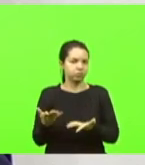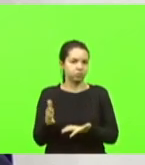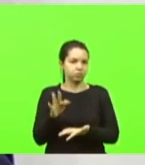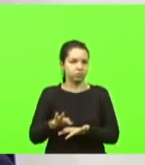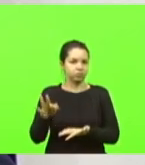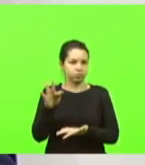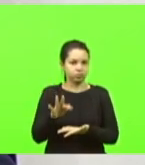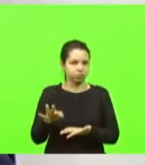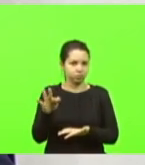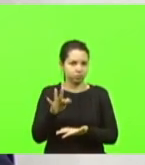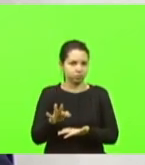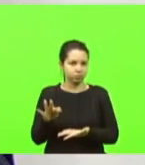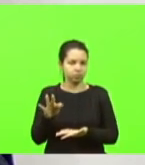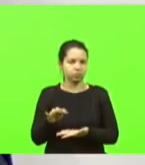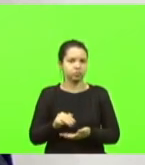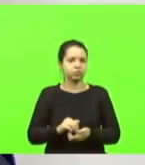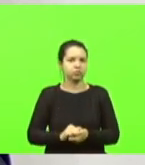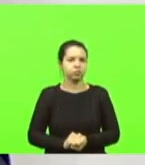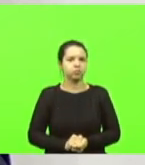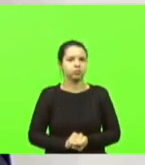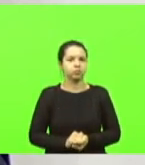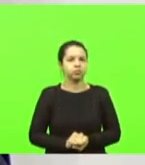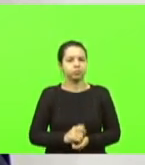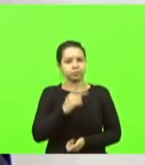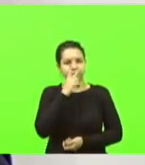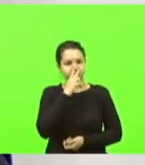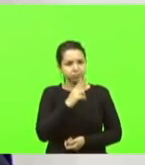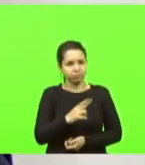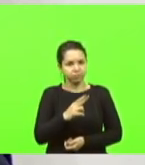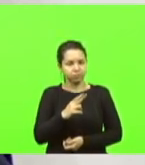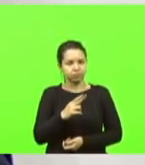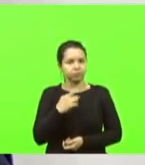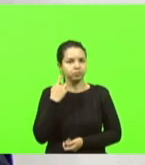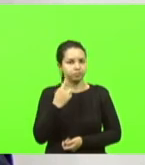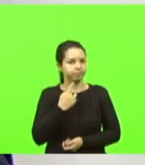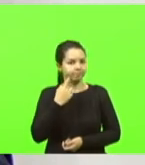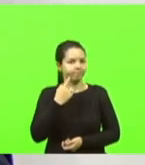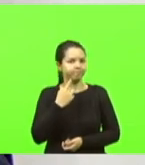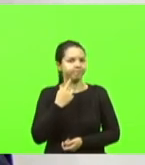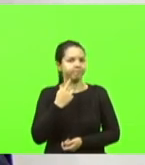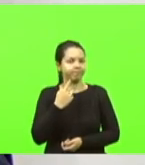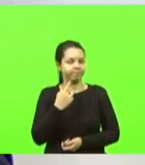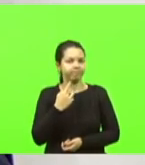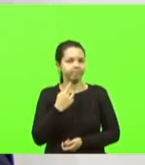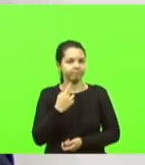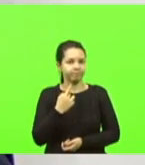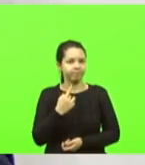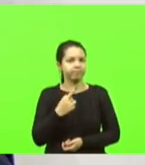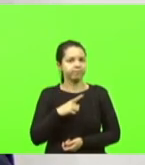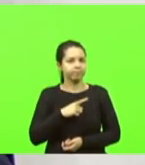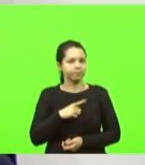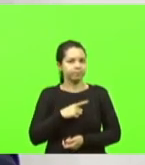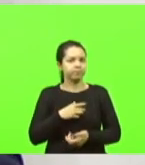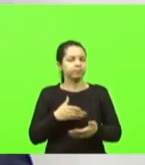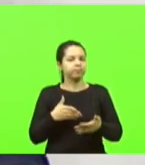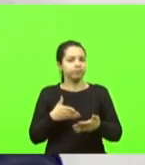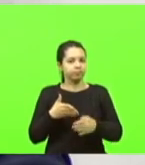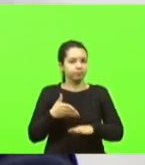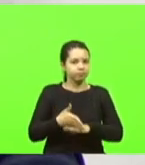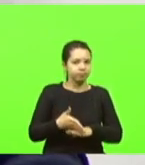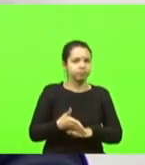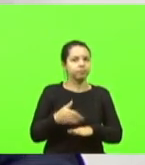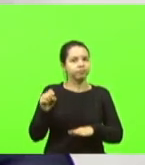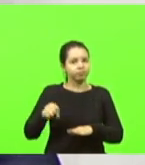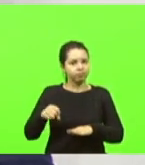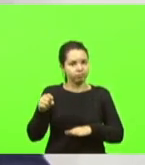federal. e me parece, deputado Vicente, que há uma interferência, sim, política e partidária, me